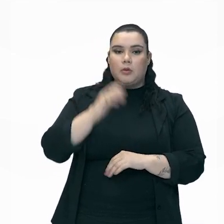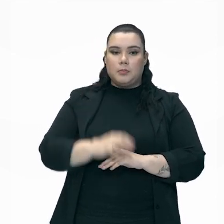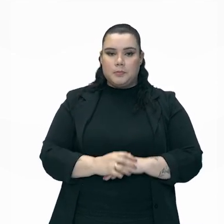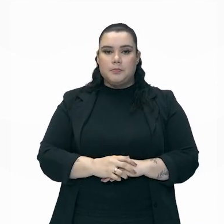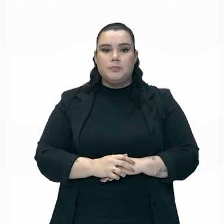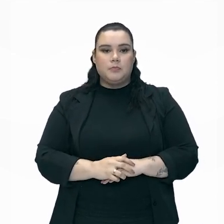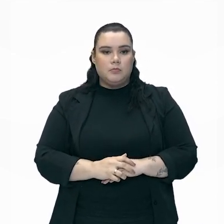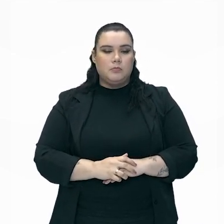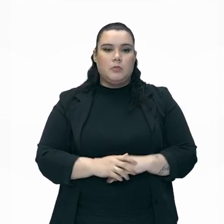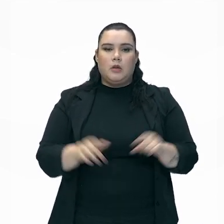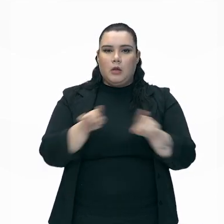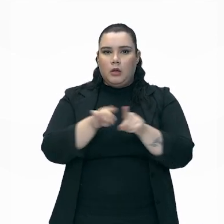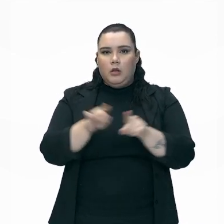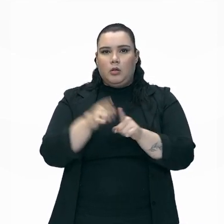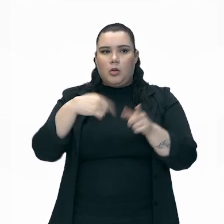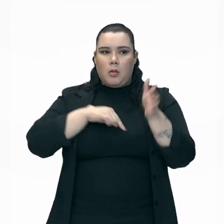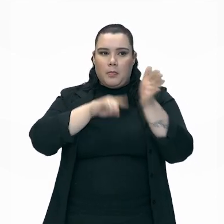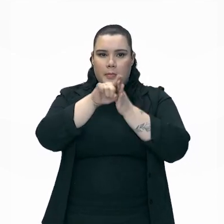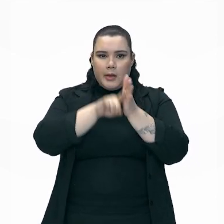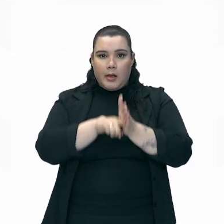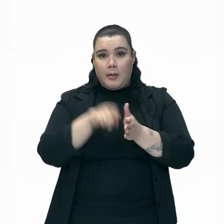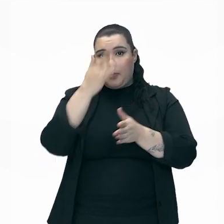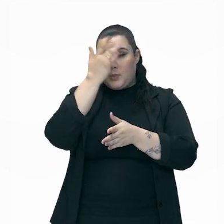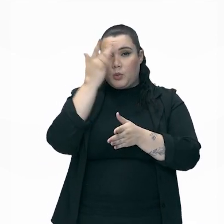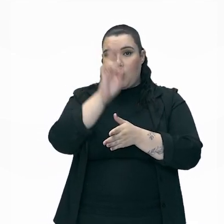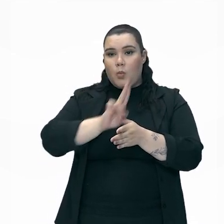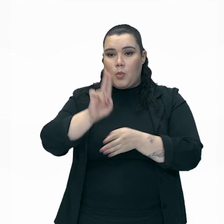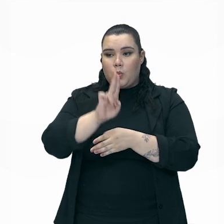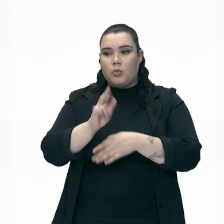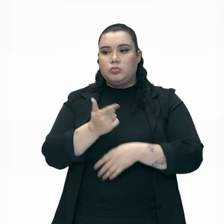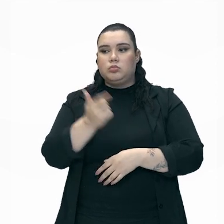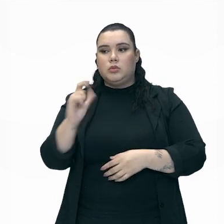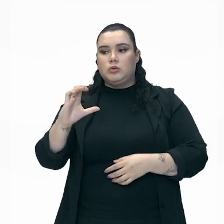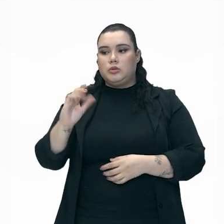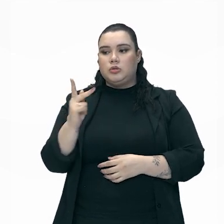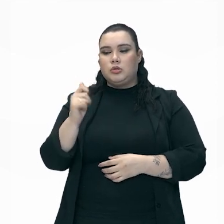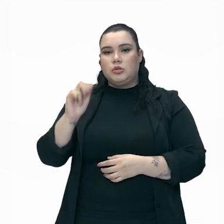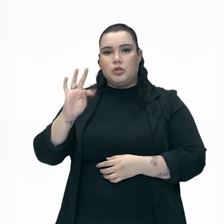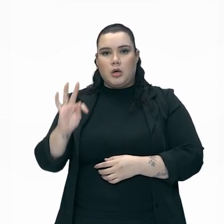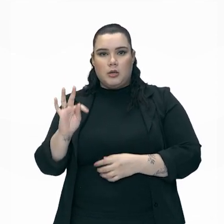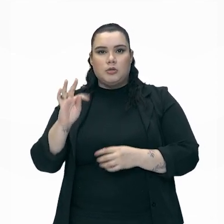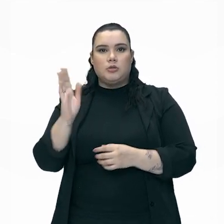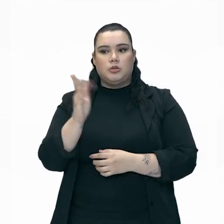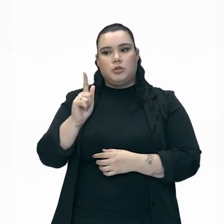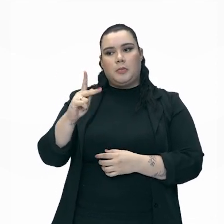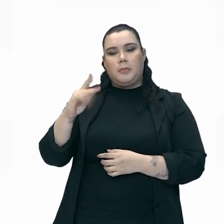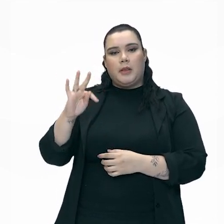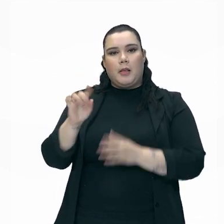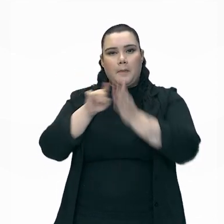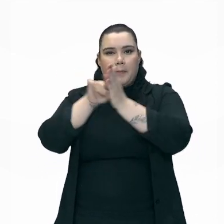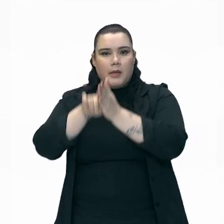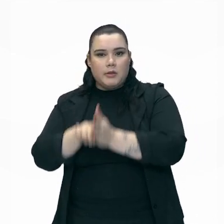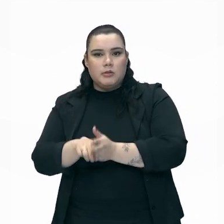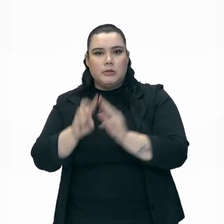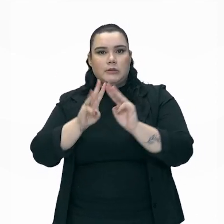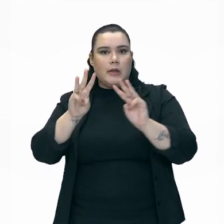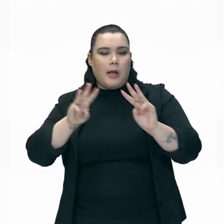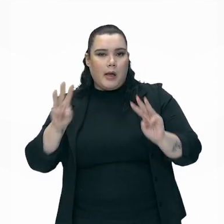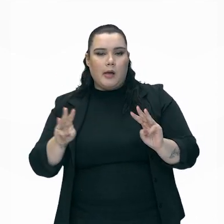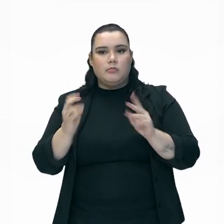até mesmo quando a gente vai fazer uma pesquisa, tem gente que está usando determinados sites de pesquisa pra encontrar esses assuntos ali e